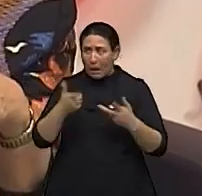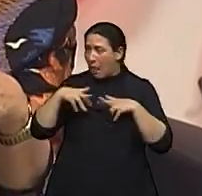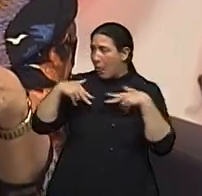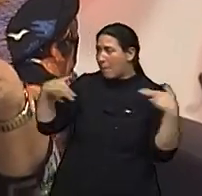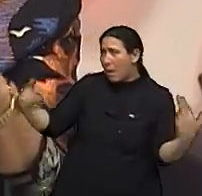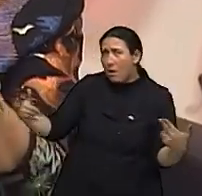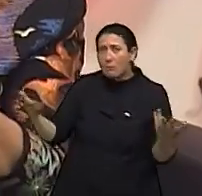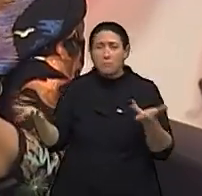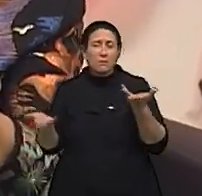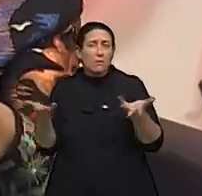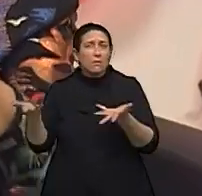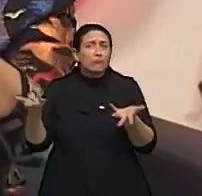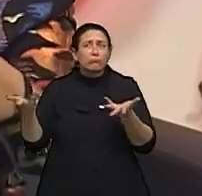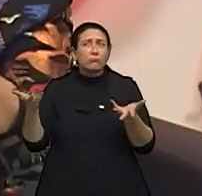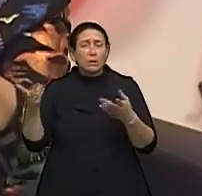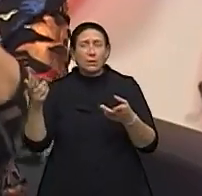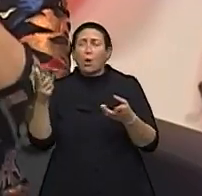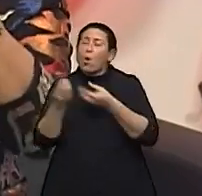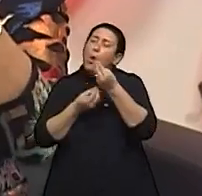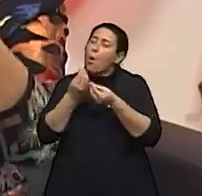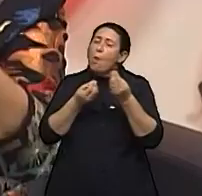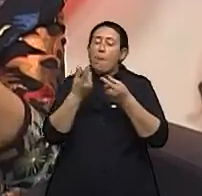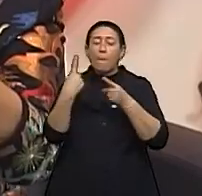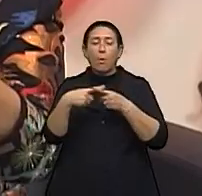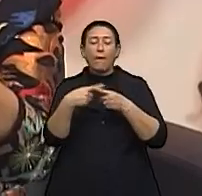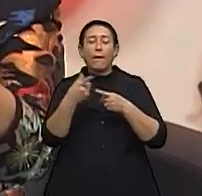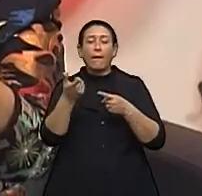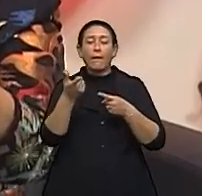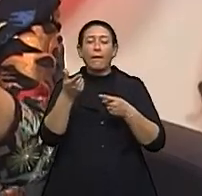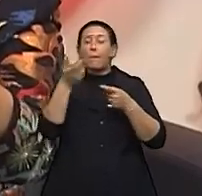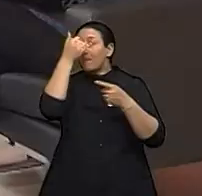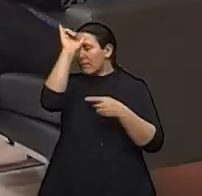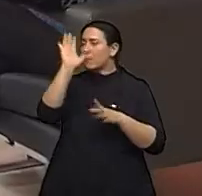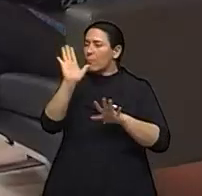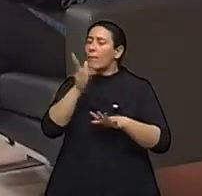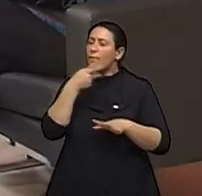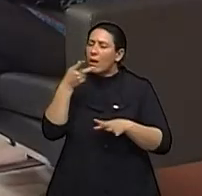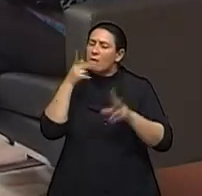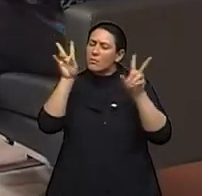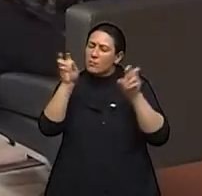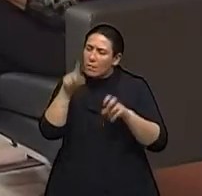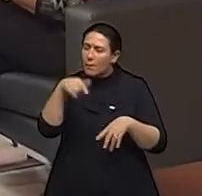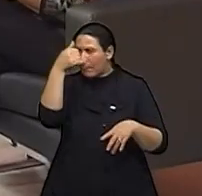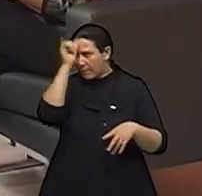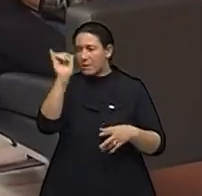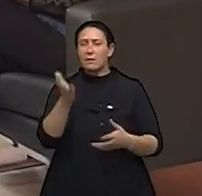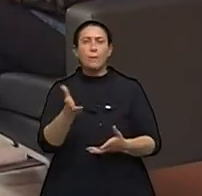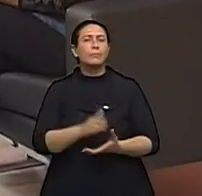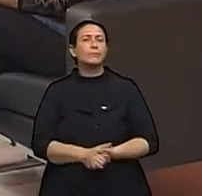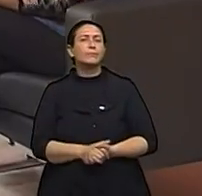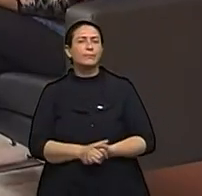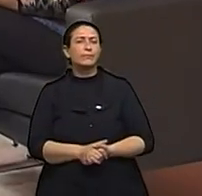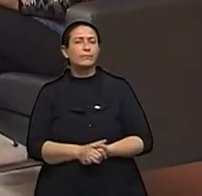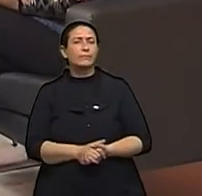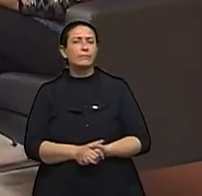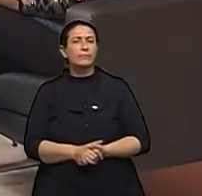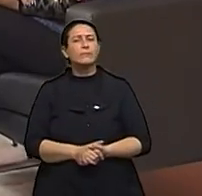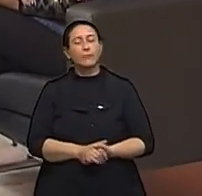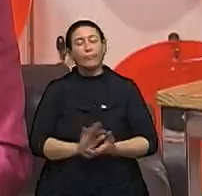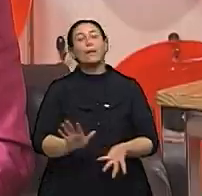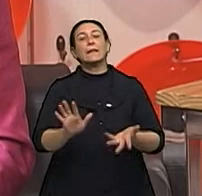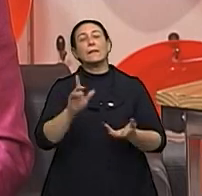mais possibilidade? E a prevenção? Vamos começar a falar também na prevenção, doutora, as duas coisas. Então,